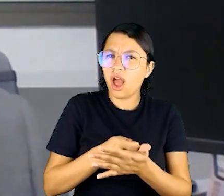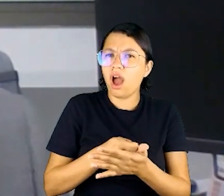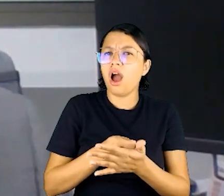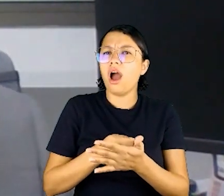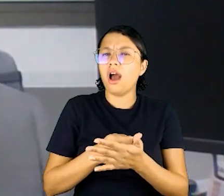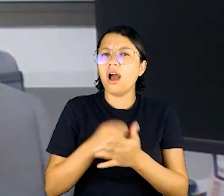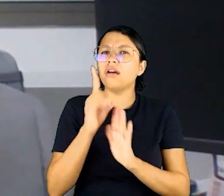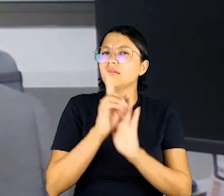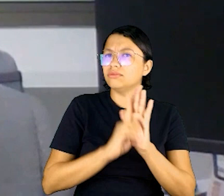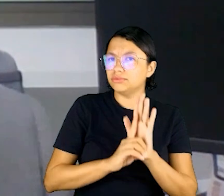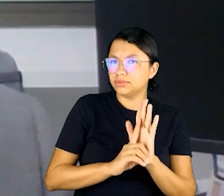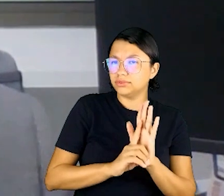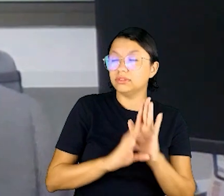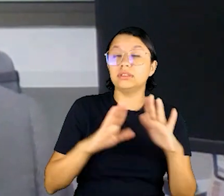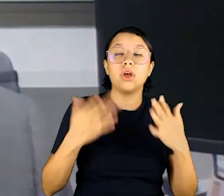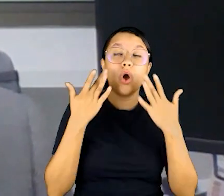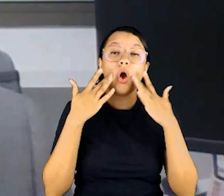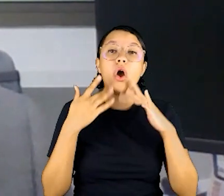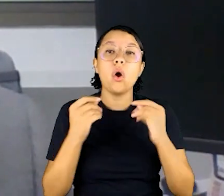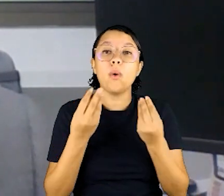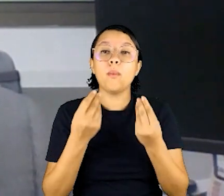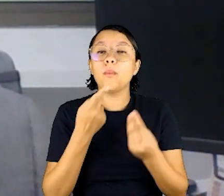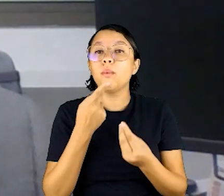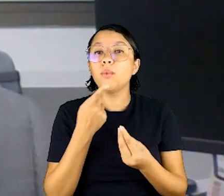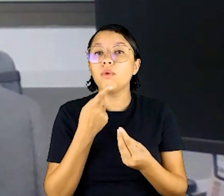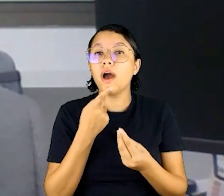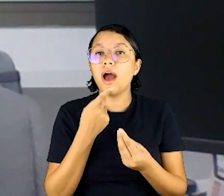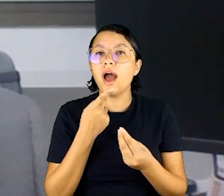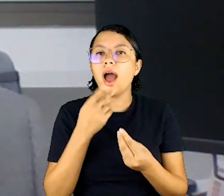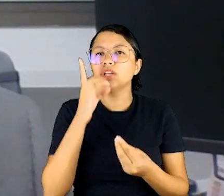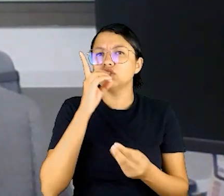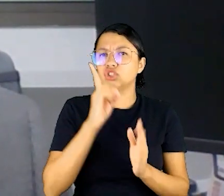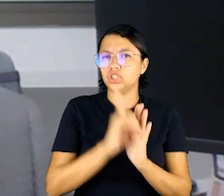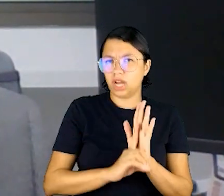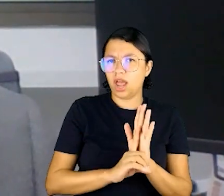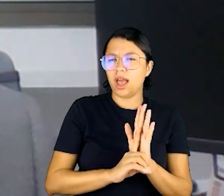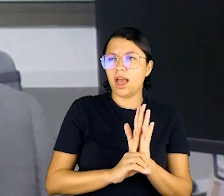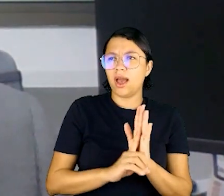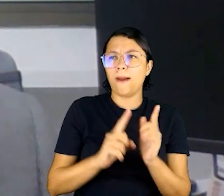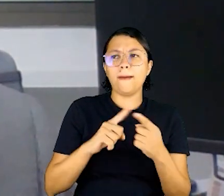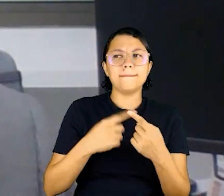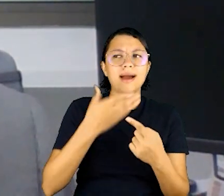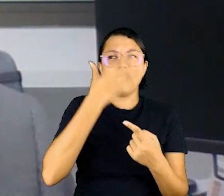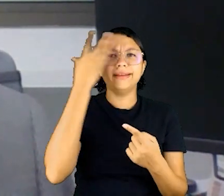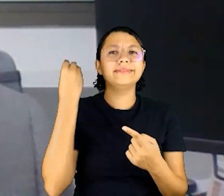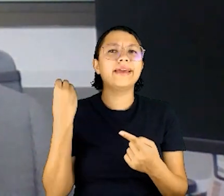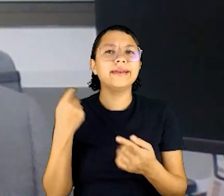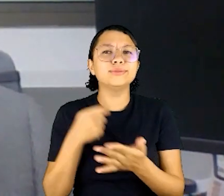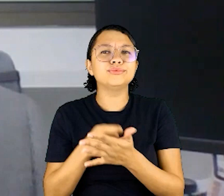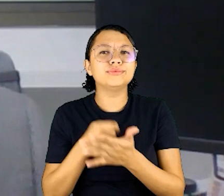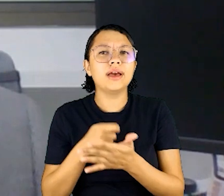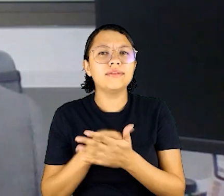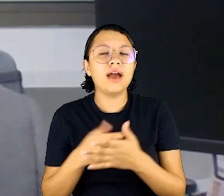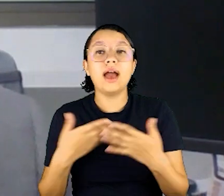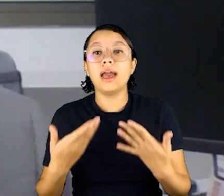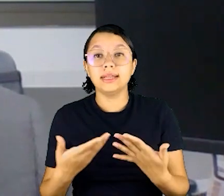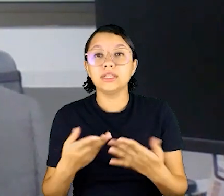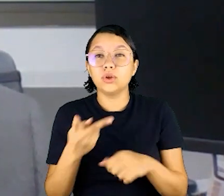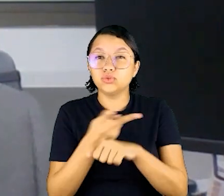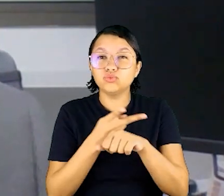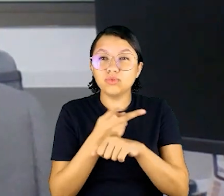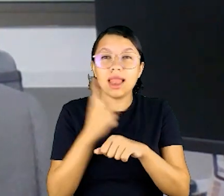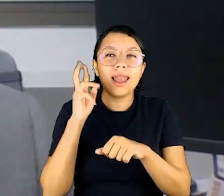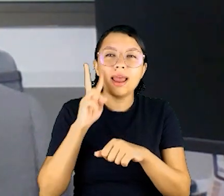e deveres, né, então é muito comum as pessoas falarem muito nos seus direitos, né, esquecendo dos seus deveres, então a gente